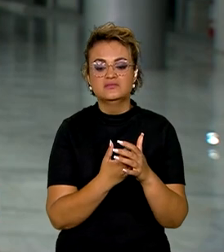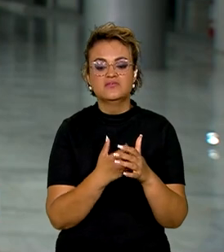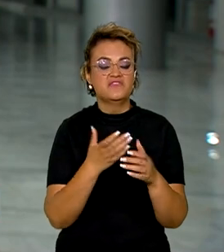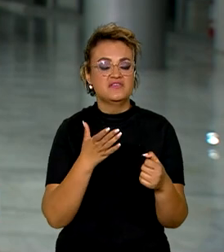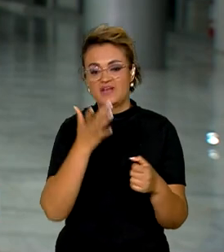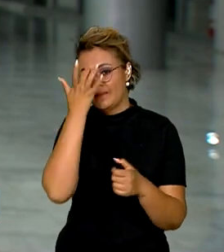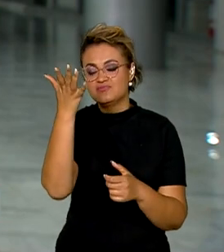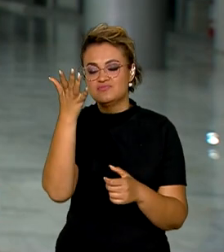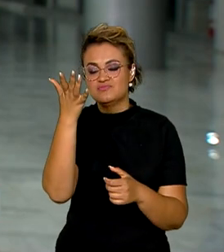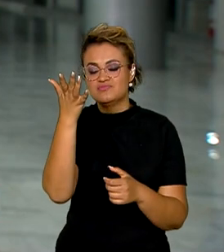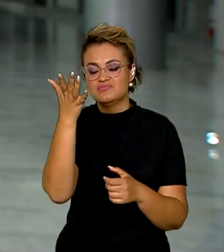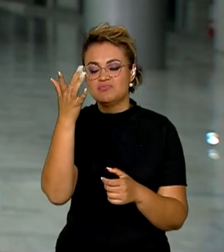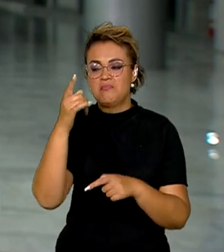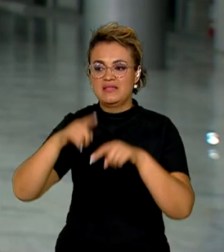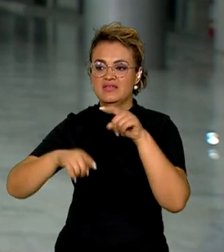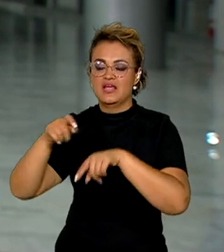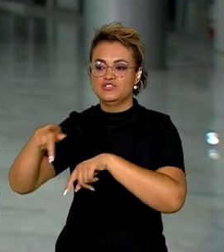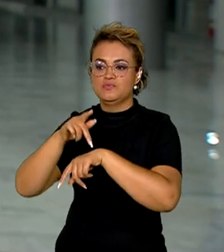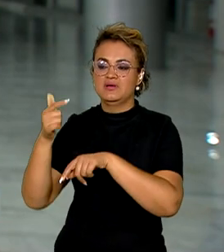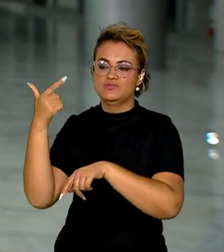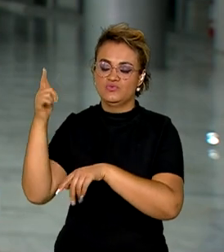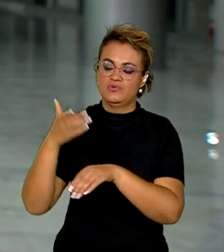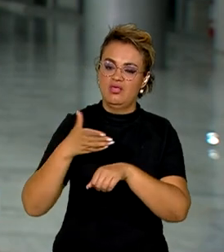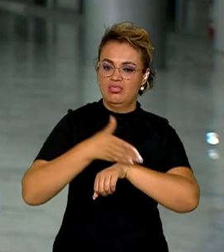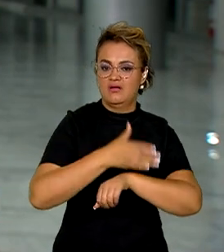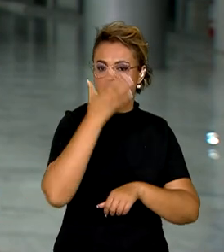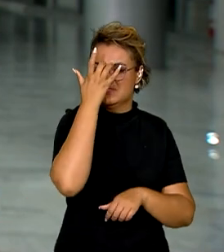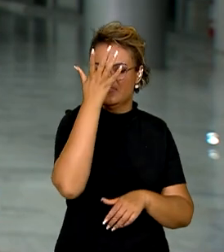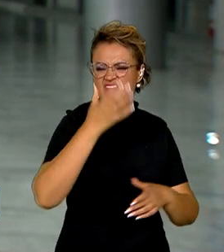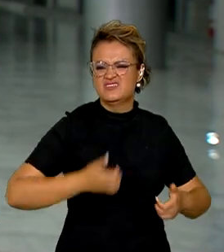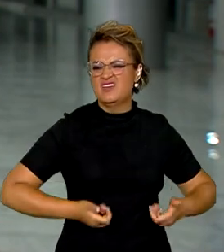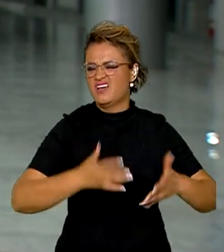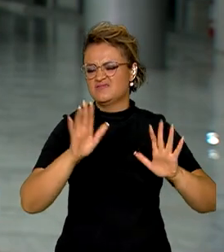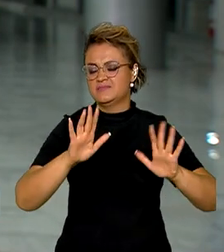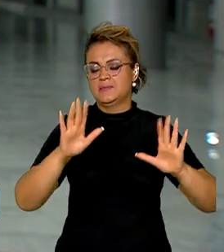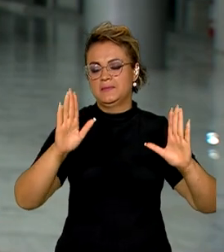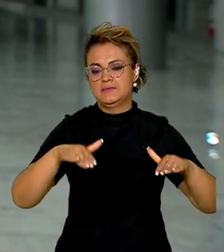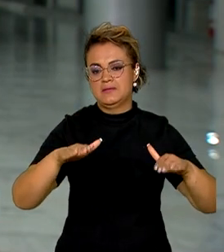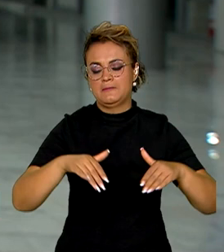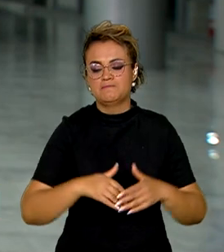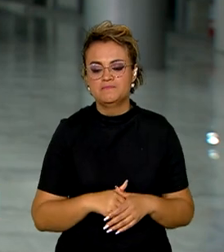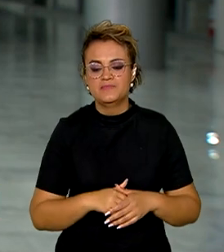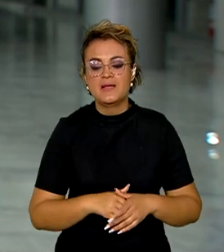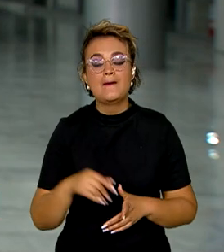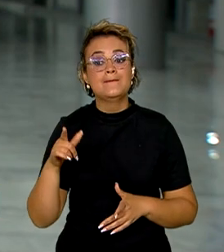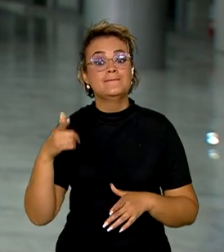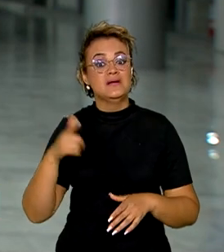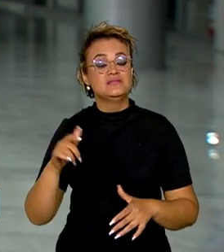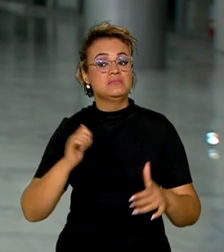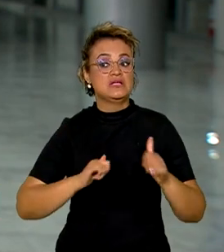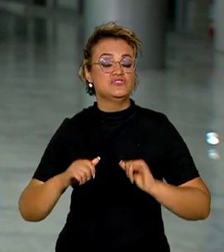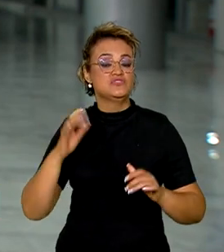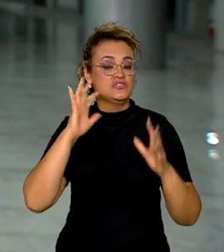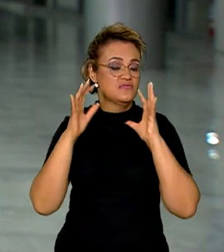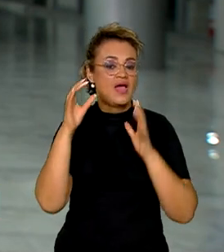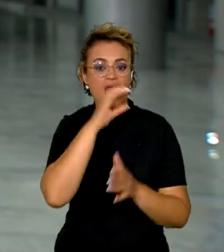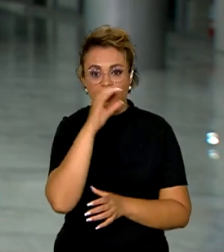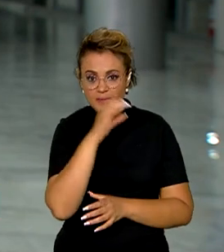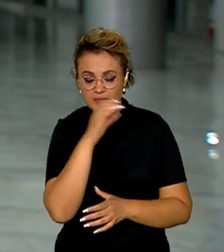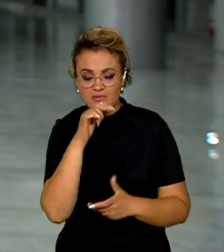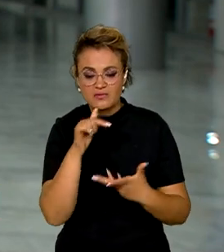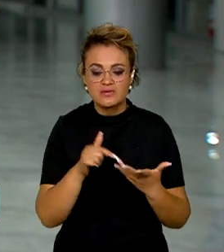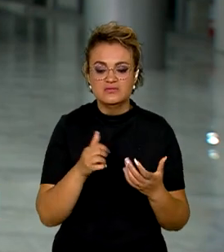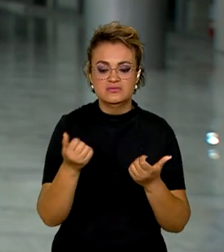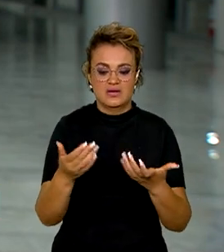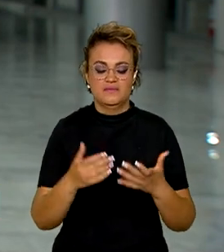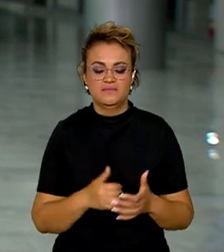facilitada no país, menos burocrática e onerosa. Também há expectativa de maior agilidade nas remessas e